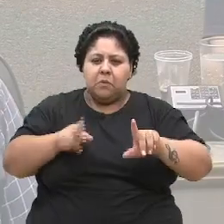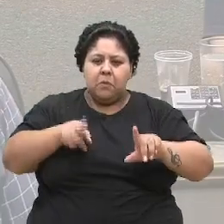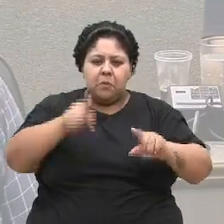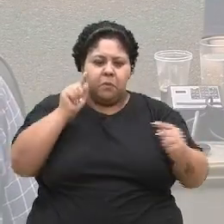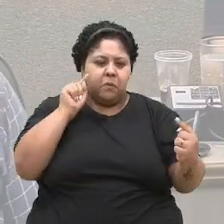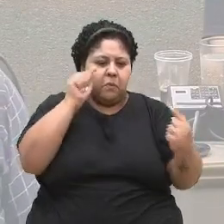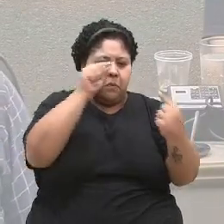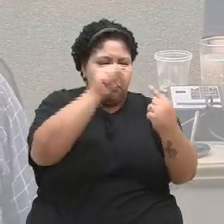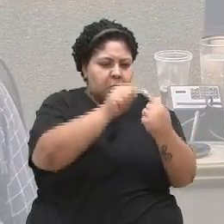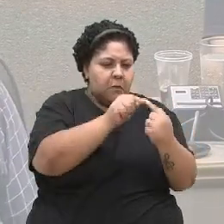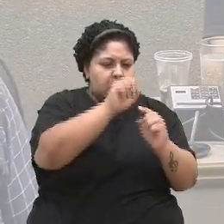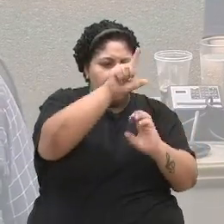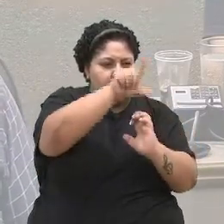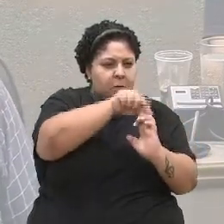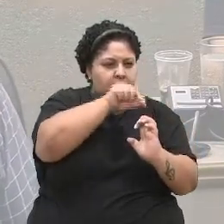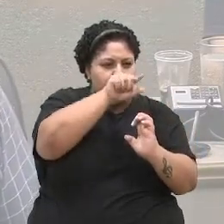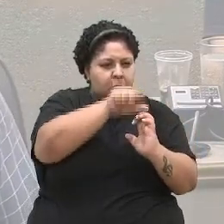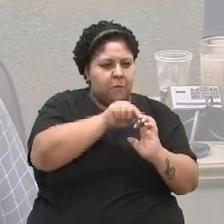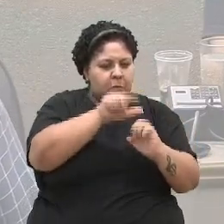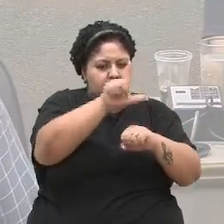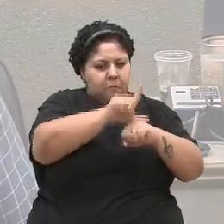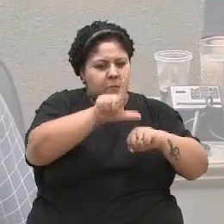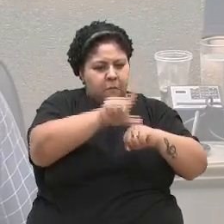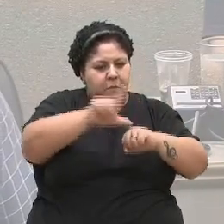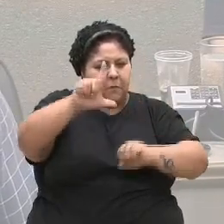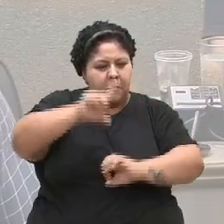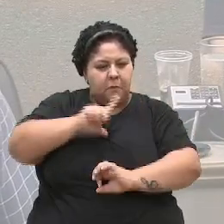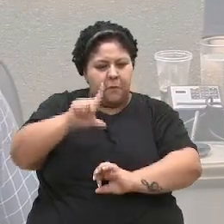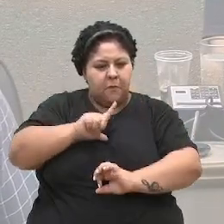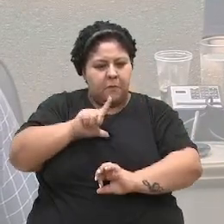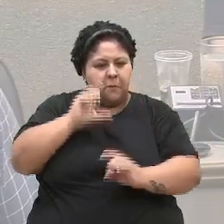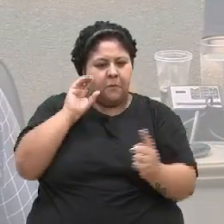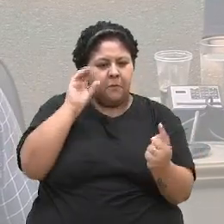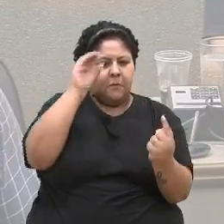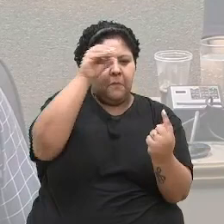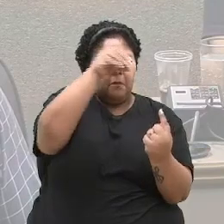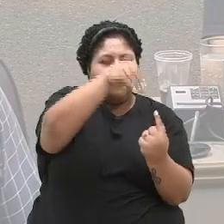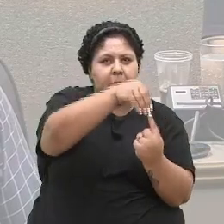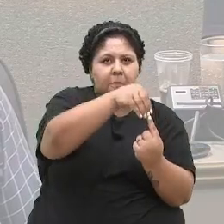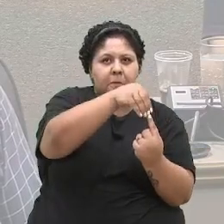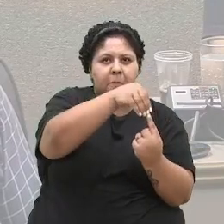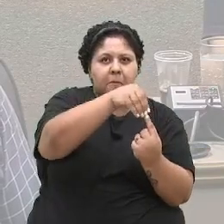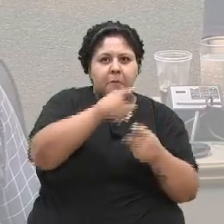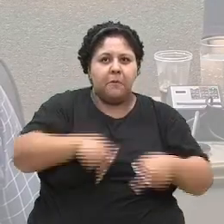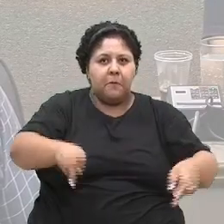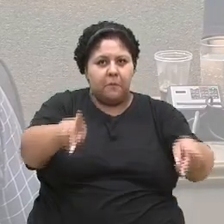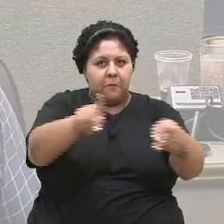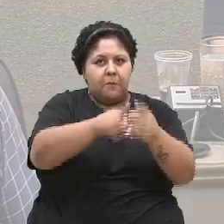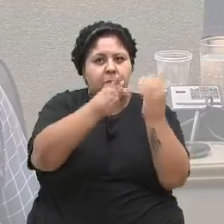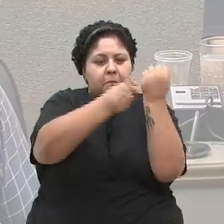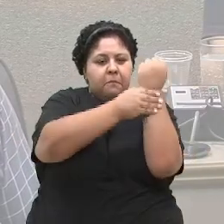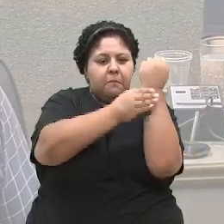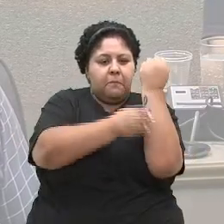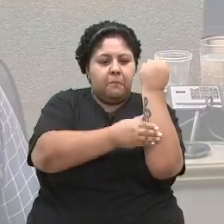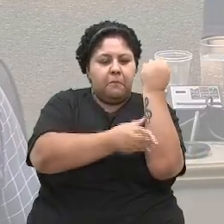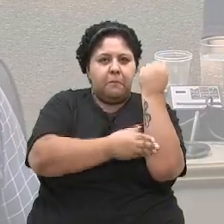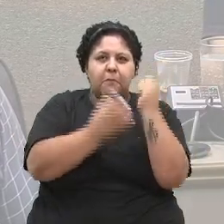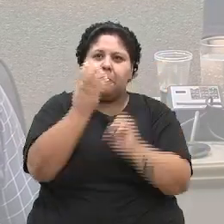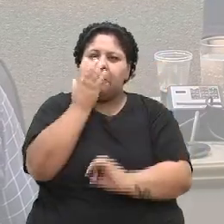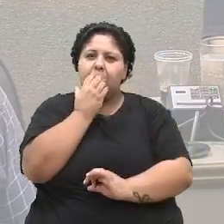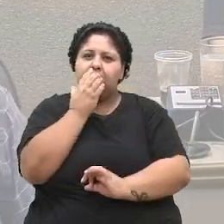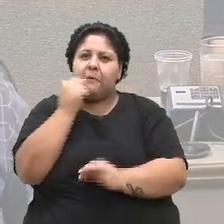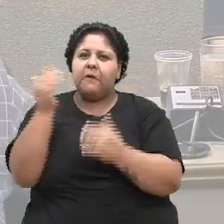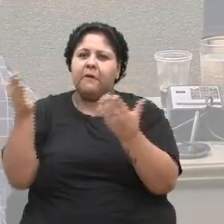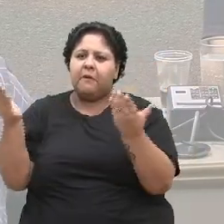com relação às empresas comerciais, que se tivesse a preferência dessa população com fibromialgia, e o senhor Camiles, então,